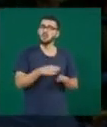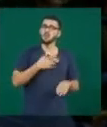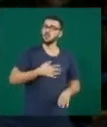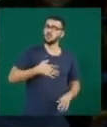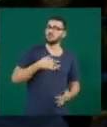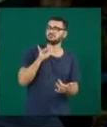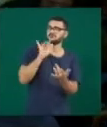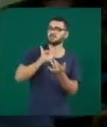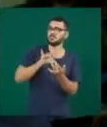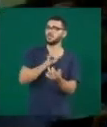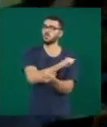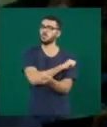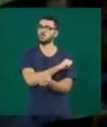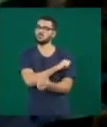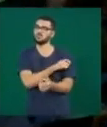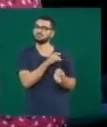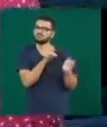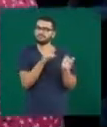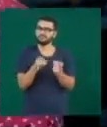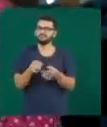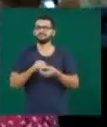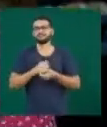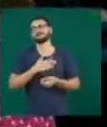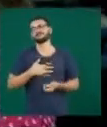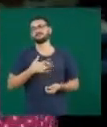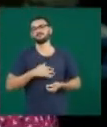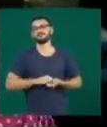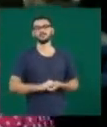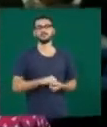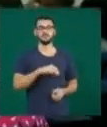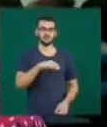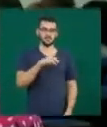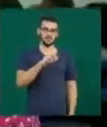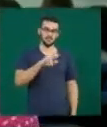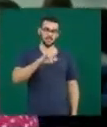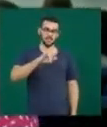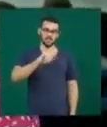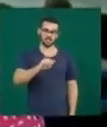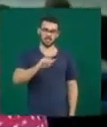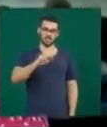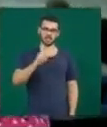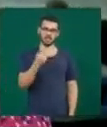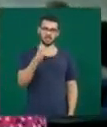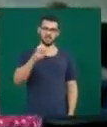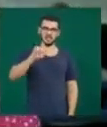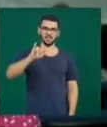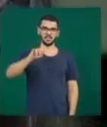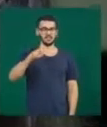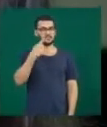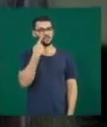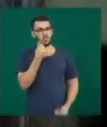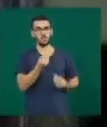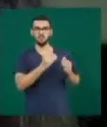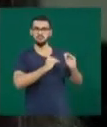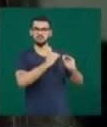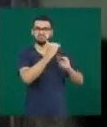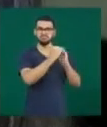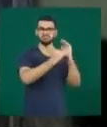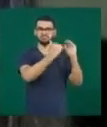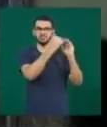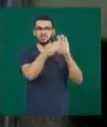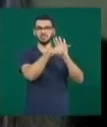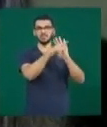também no dia a dia. Tem sido muito bom. Maria Helena acompanhou de perto a evolução da Estes. A professora